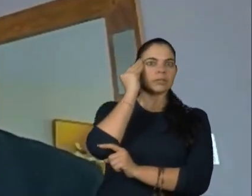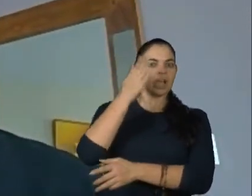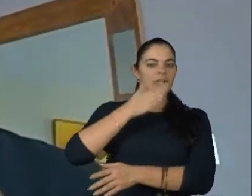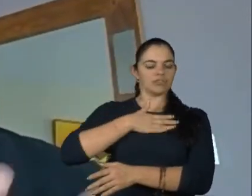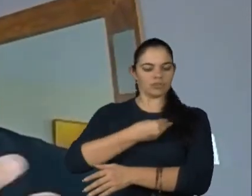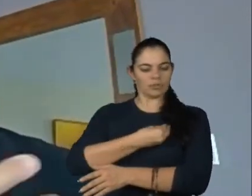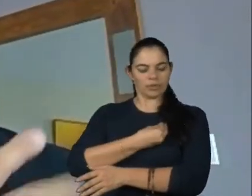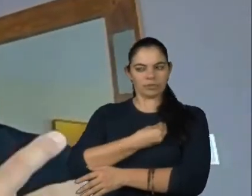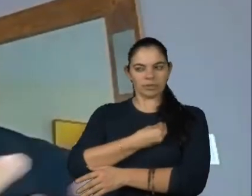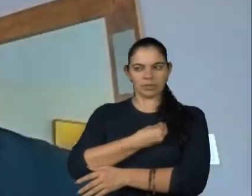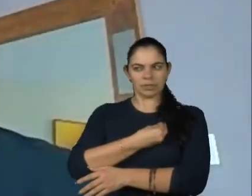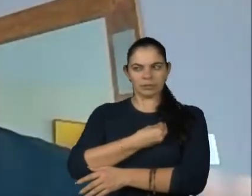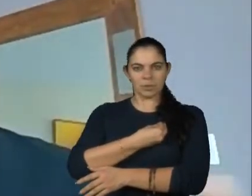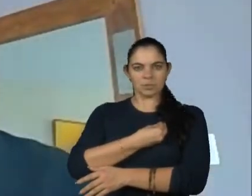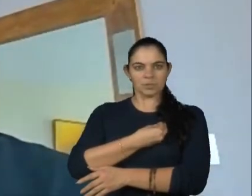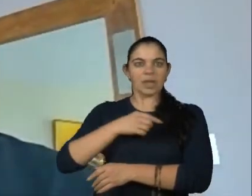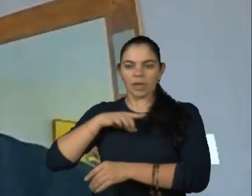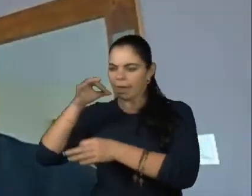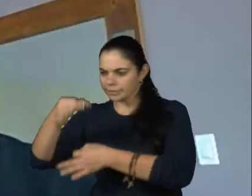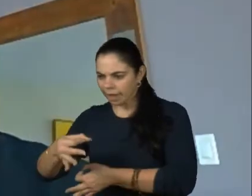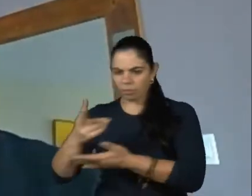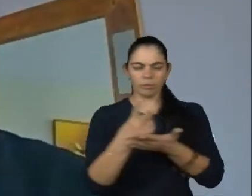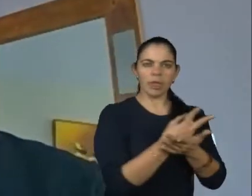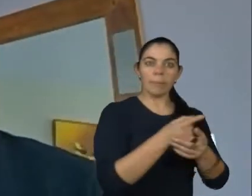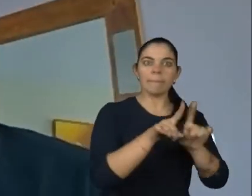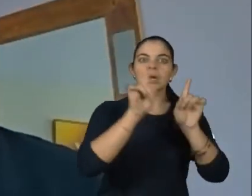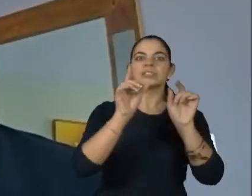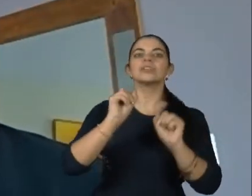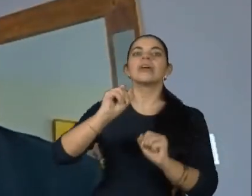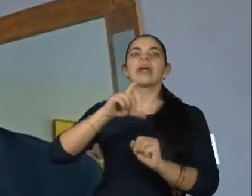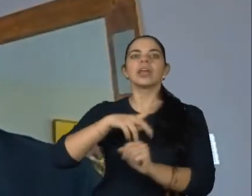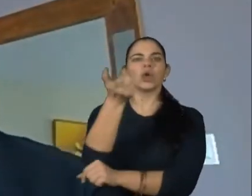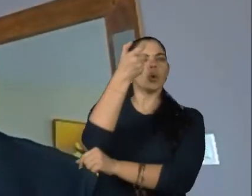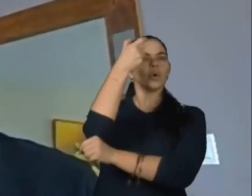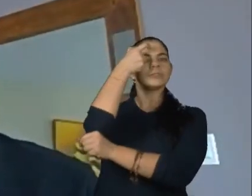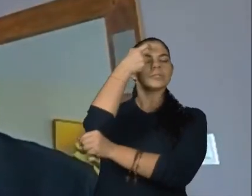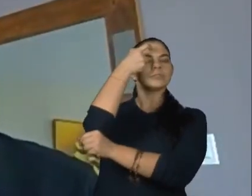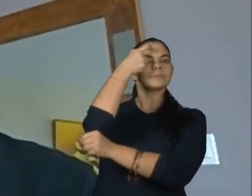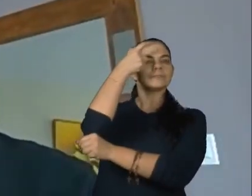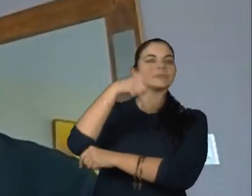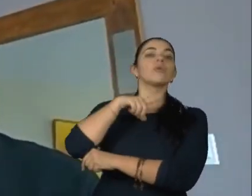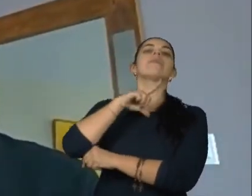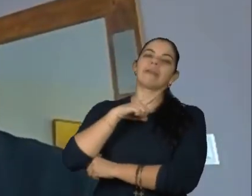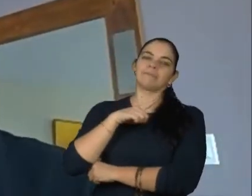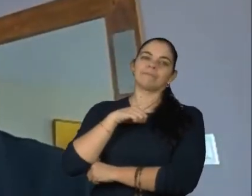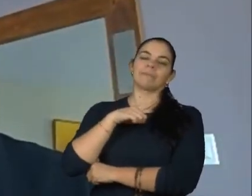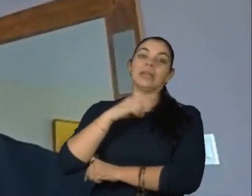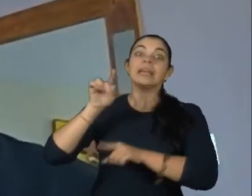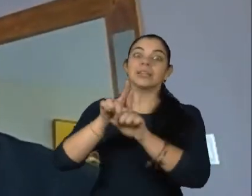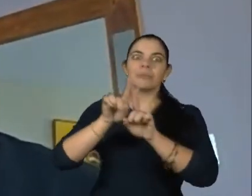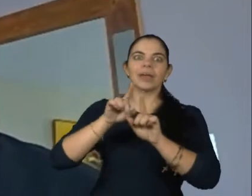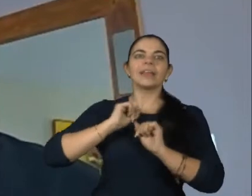vivemos, né? Aprendendo com erros e acertos, para possíveis bloqueios inconscientes que vocês possam ter, né? E